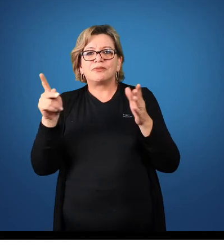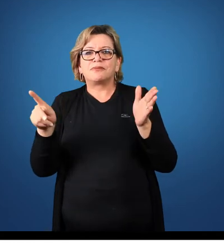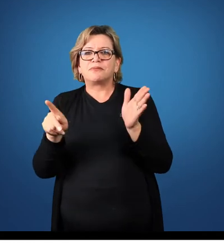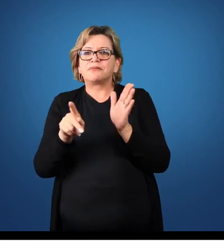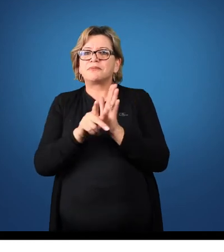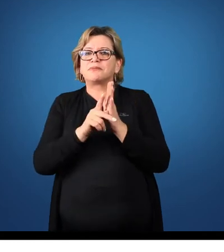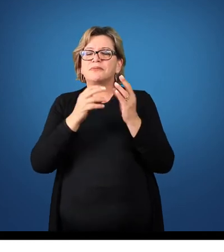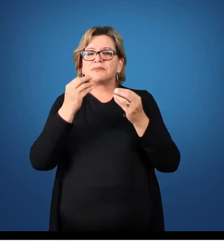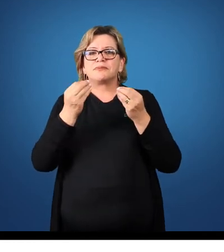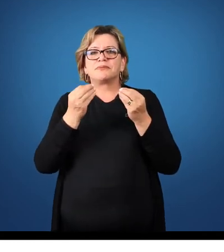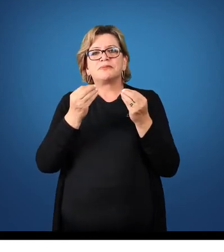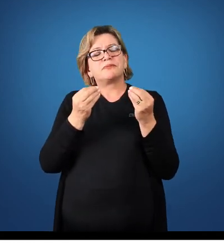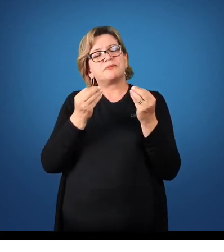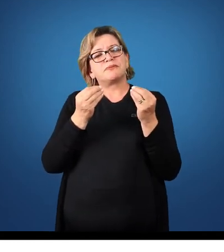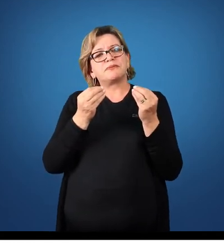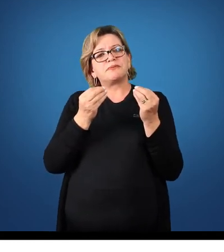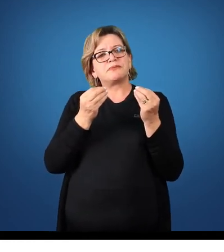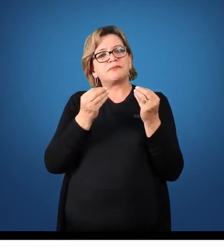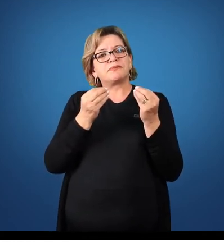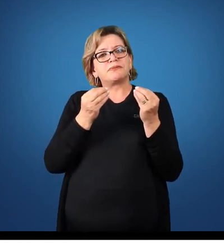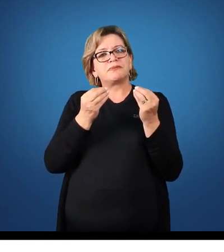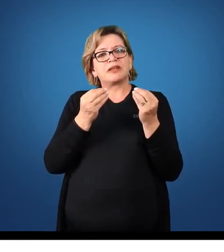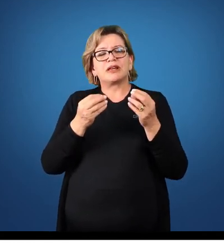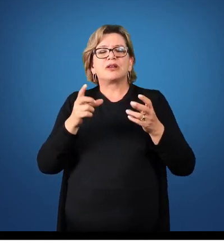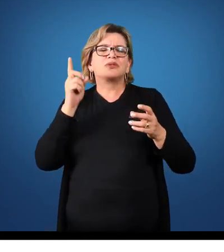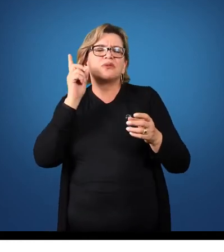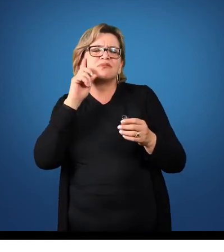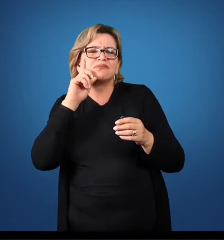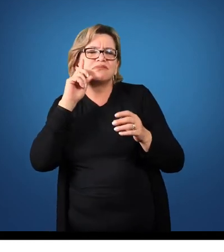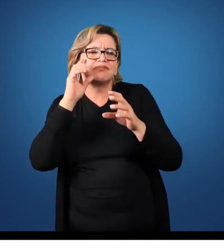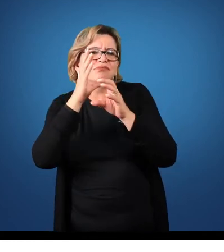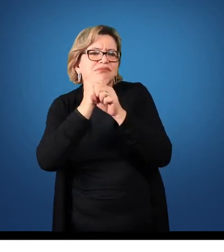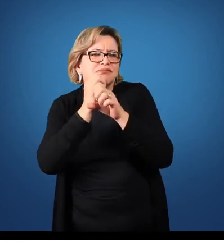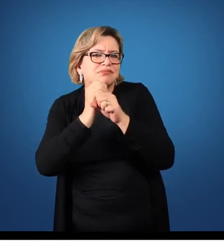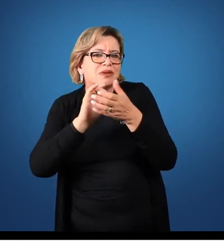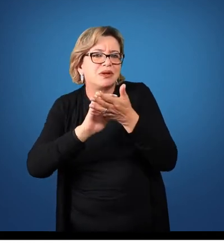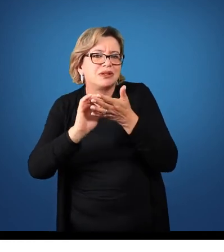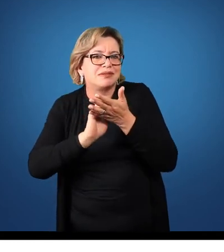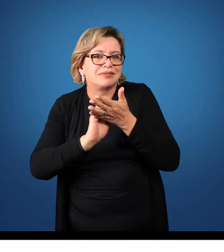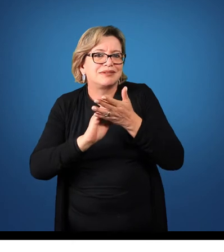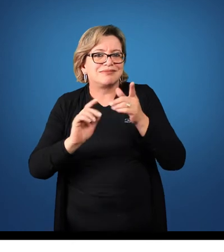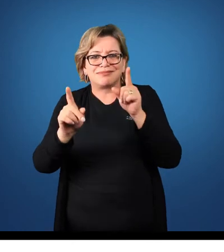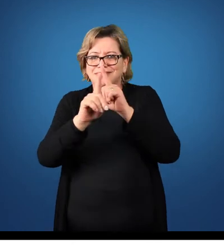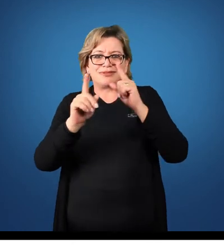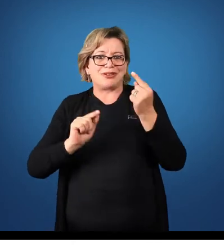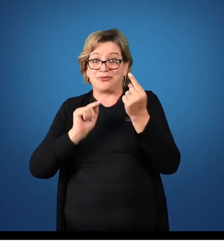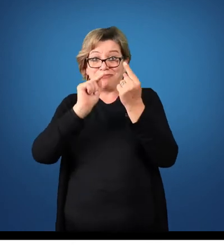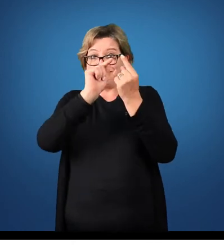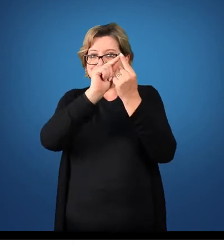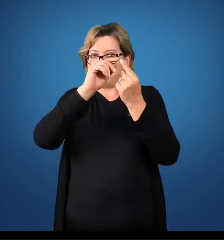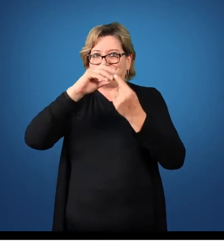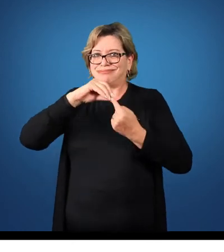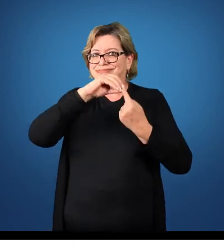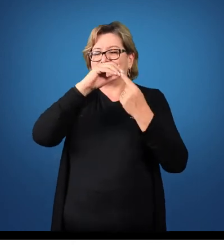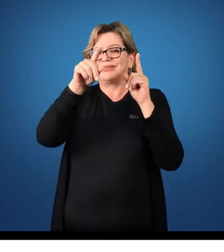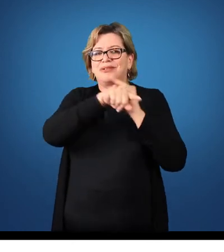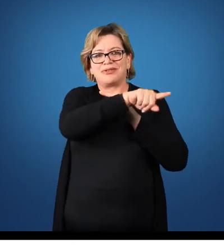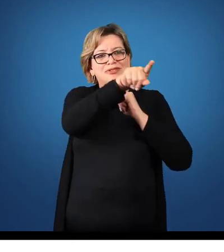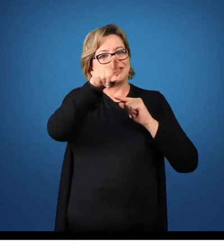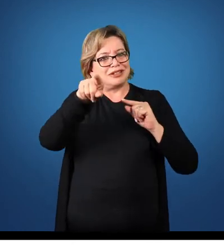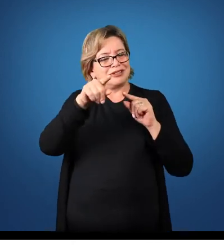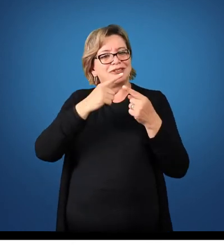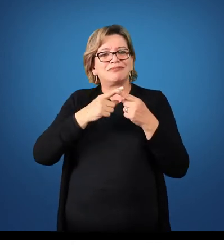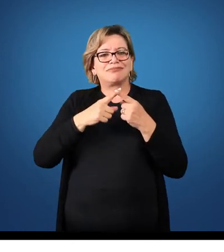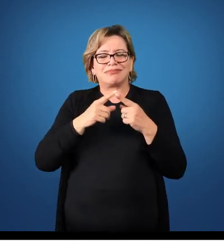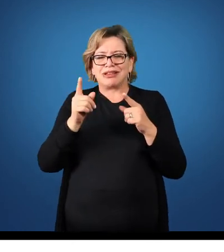ao dia a dia da contabilidade. Não é o foco principal para vocês, porque